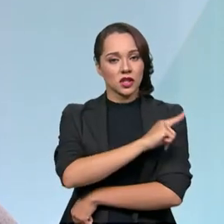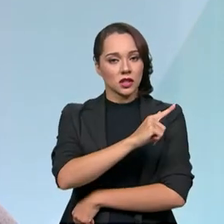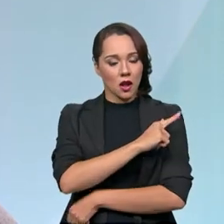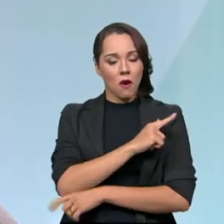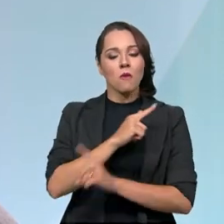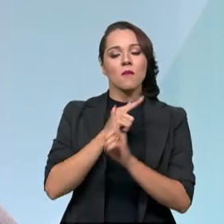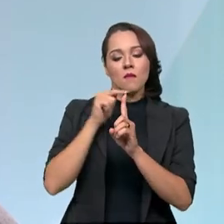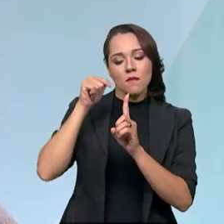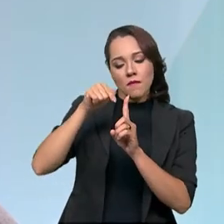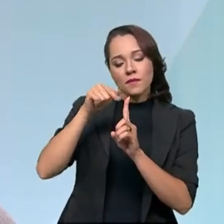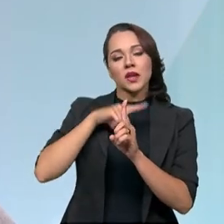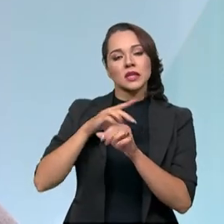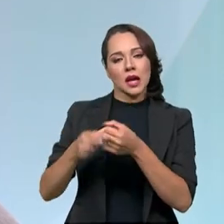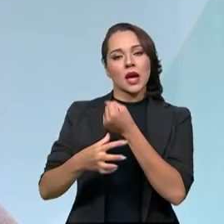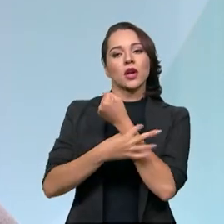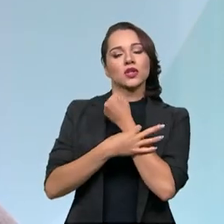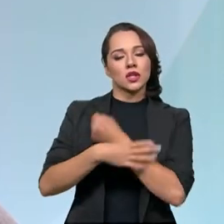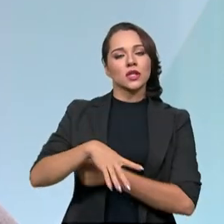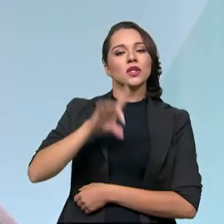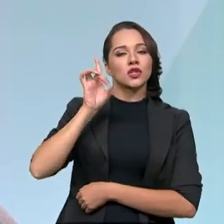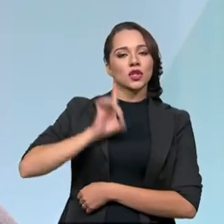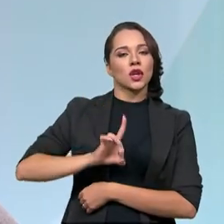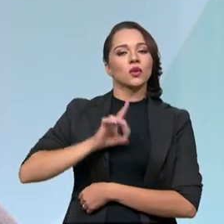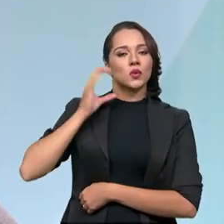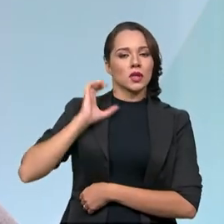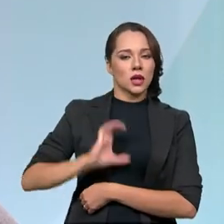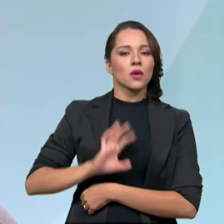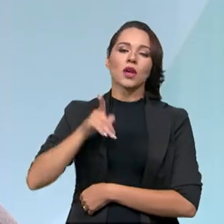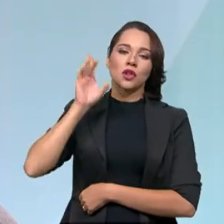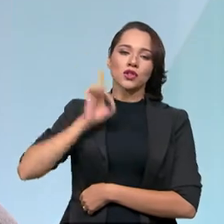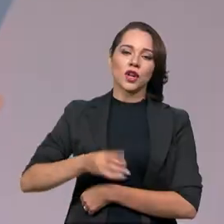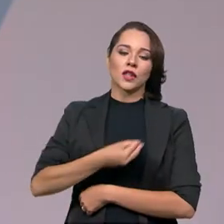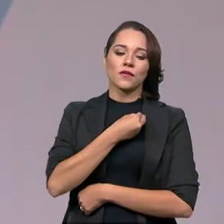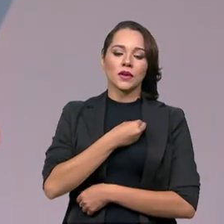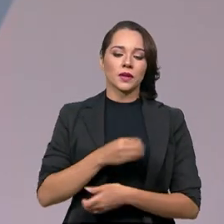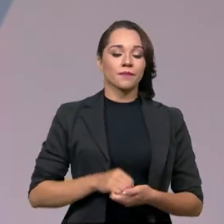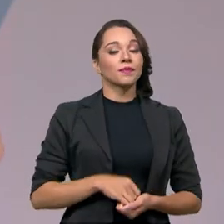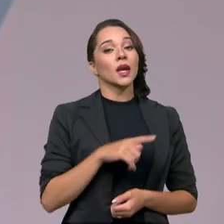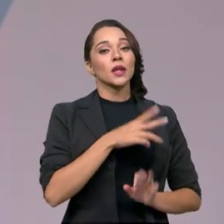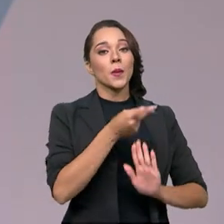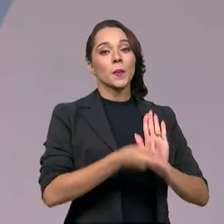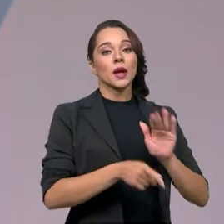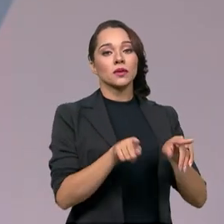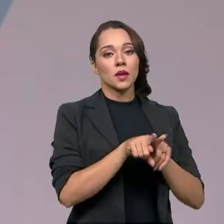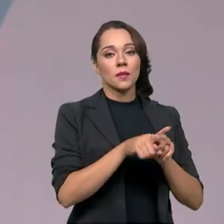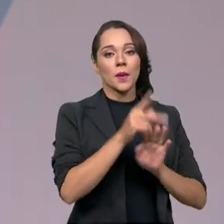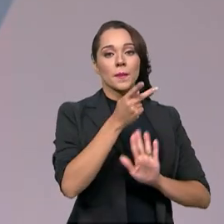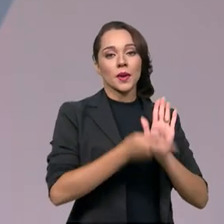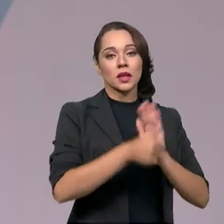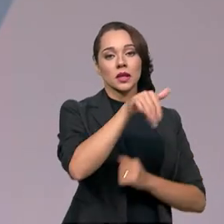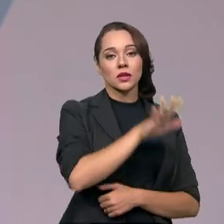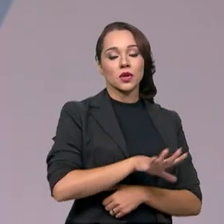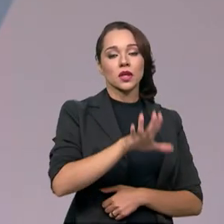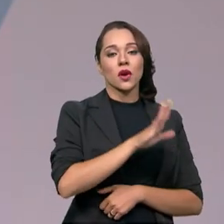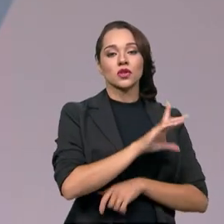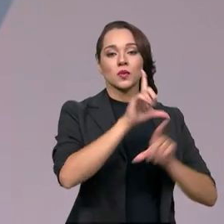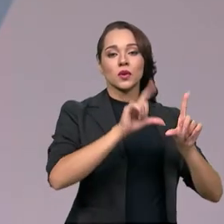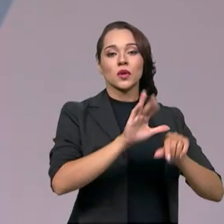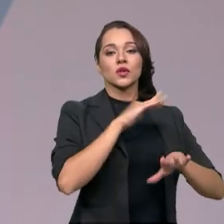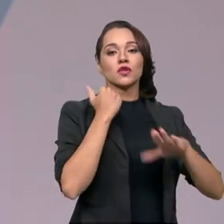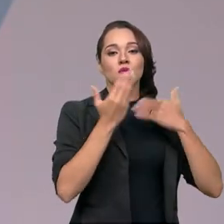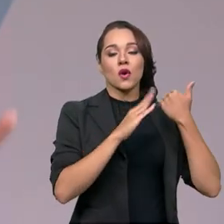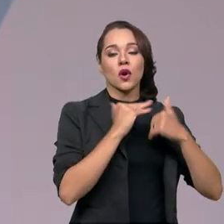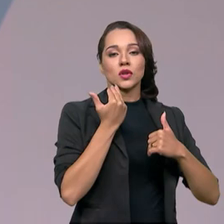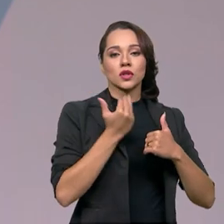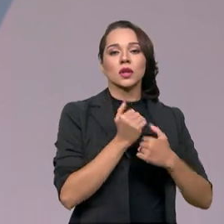provendo essa garantia, esse direito do cidadão, que é o direito à vida. E existe um plano também, o Plano Nacional de Redução de Mortes e Lesões